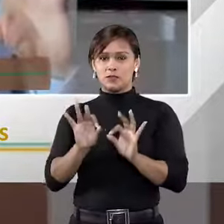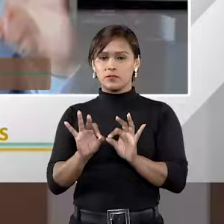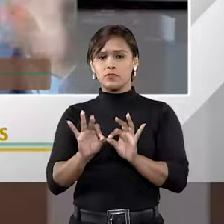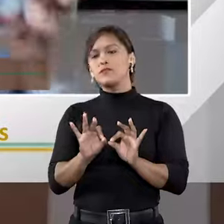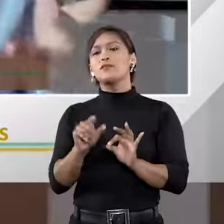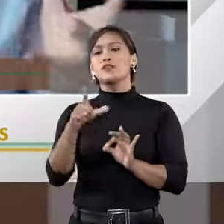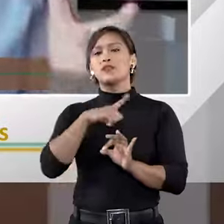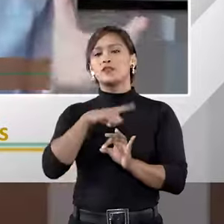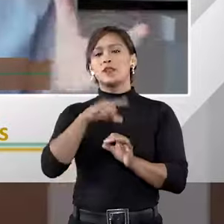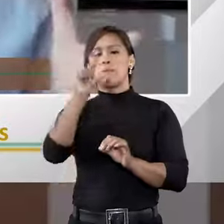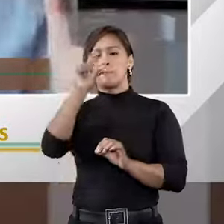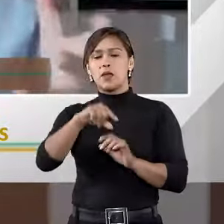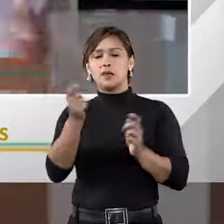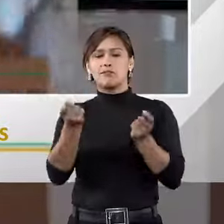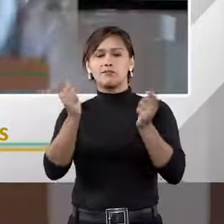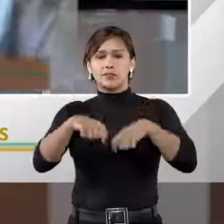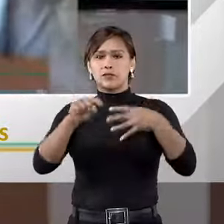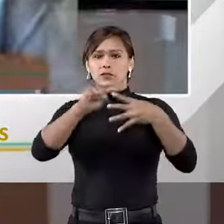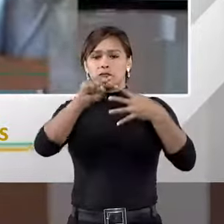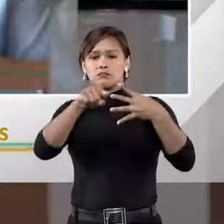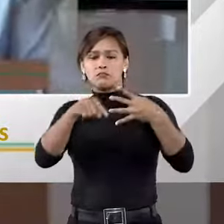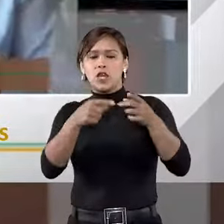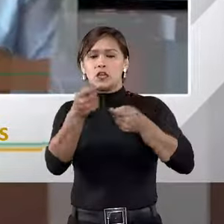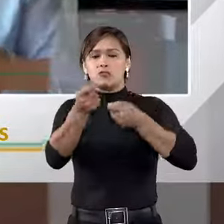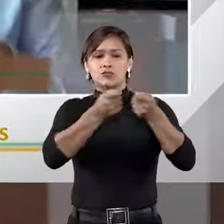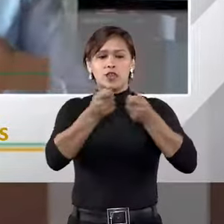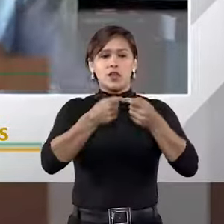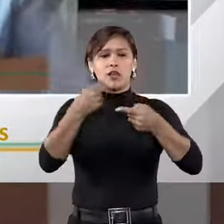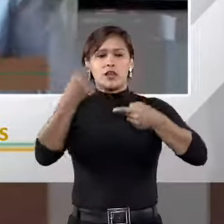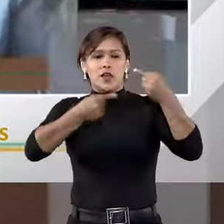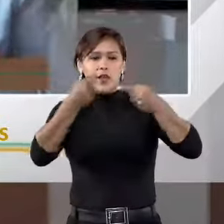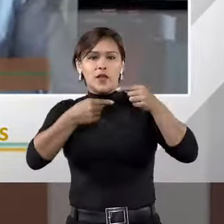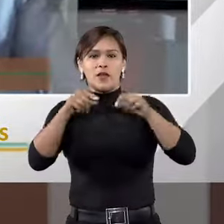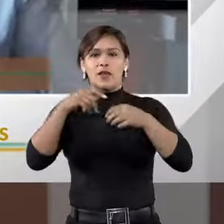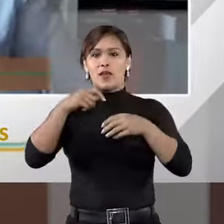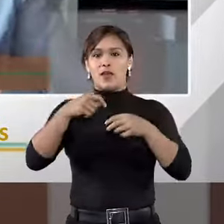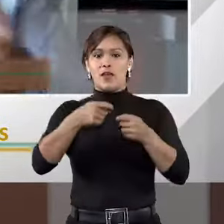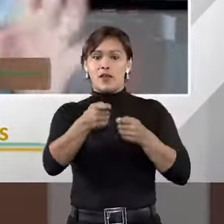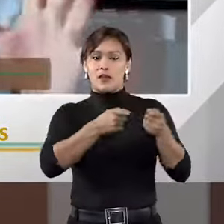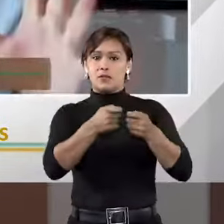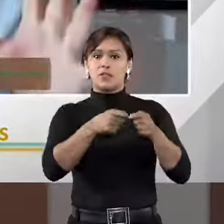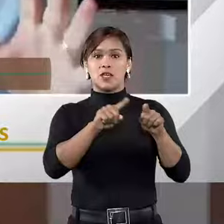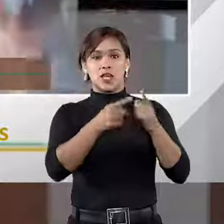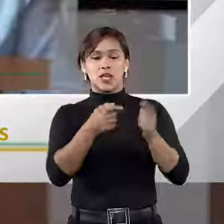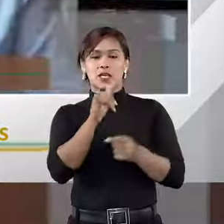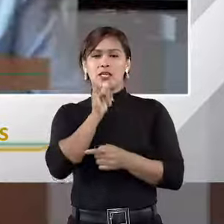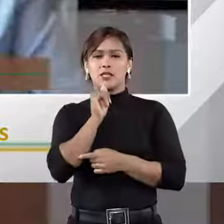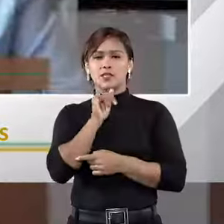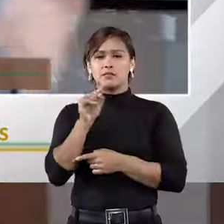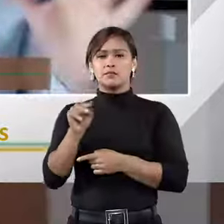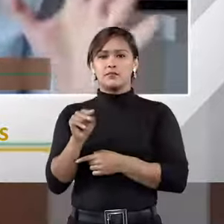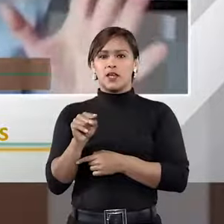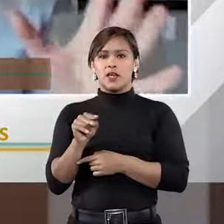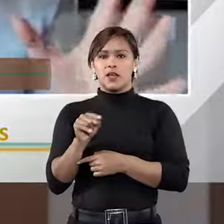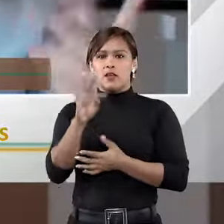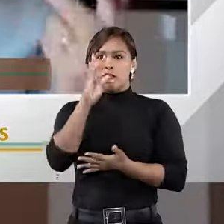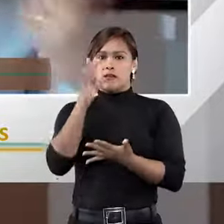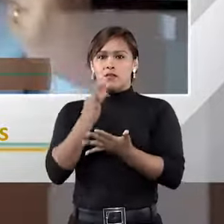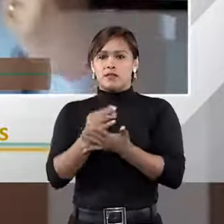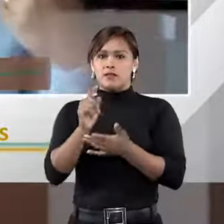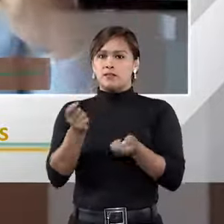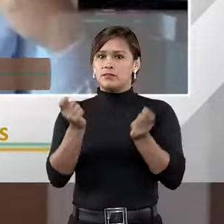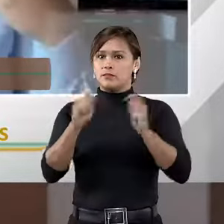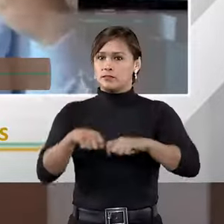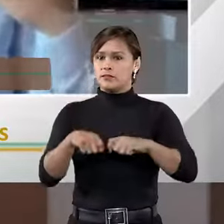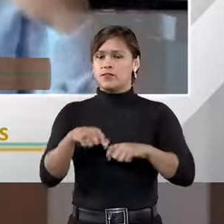Você tem menos possibilidade de discutir a decisão na arbitragem porque embora, por exemplo, em tese se